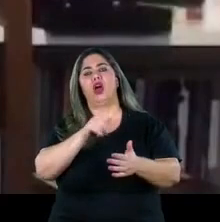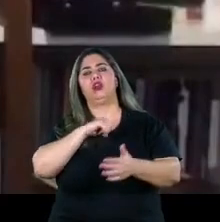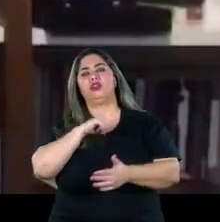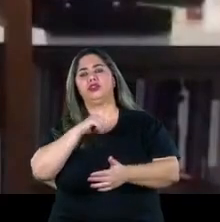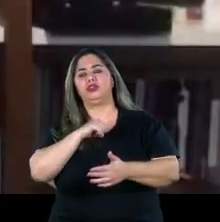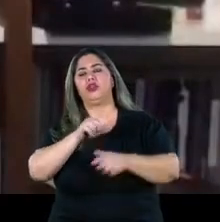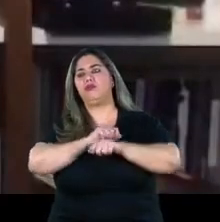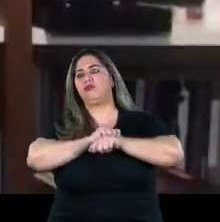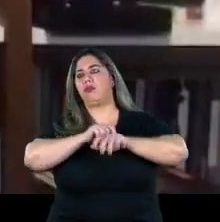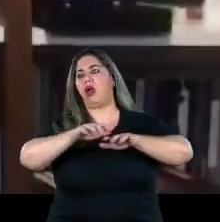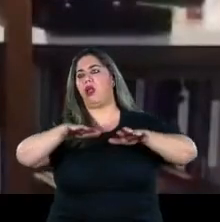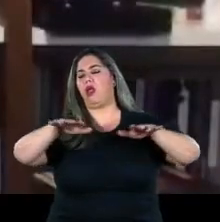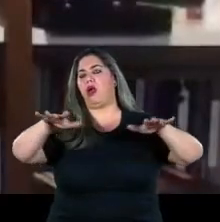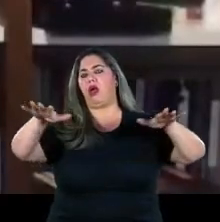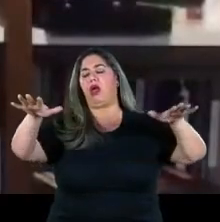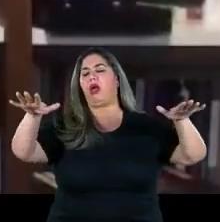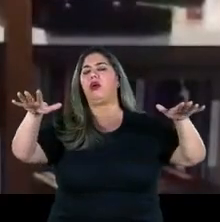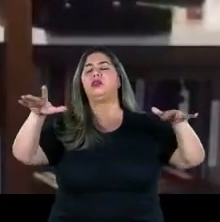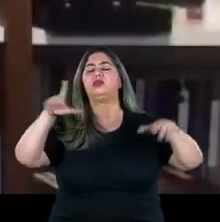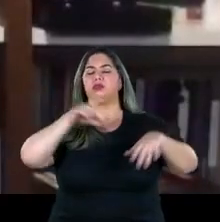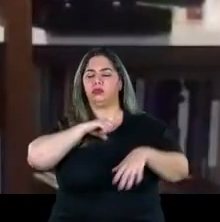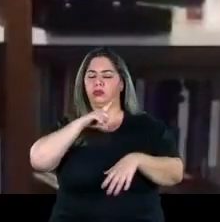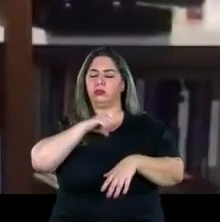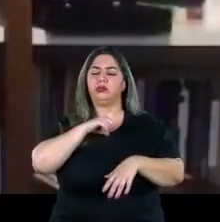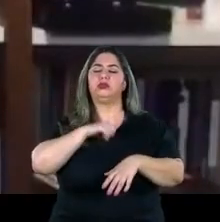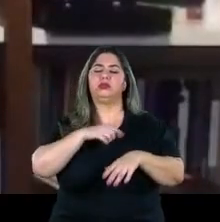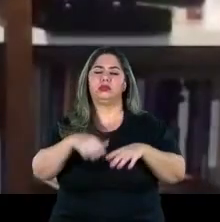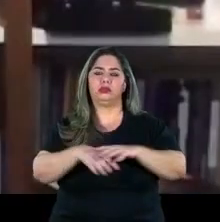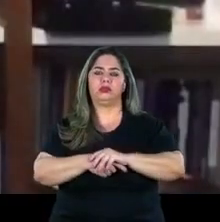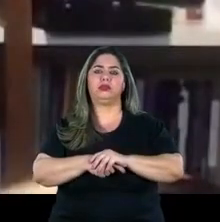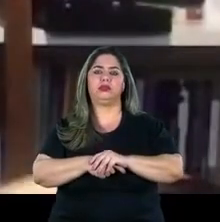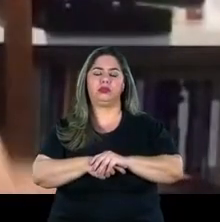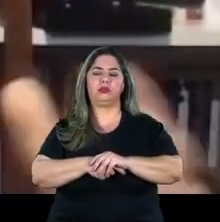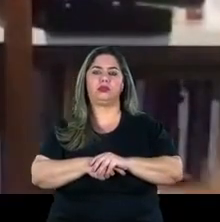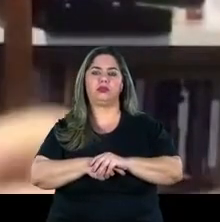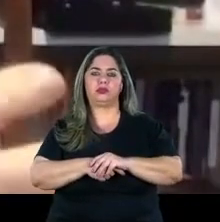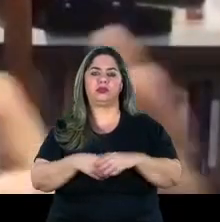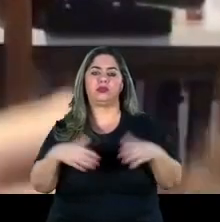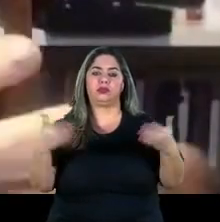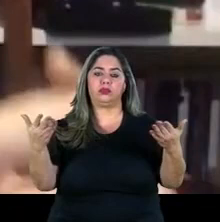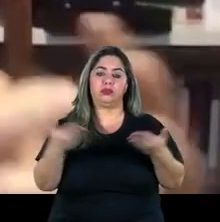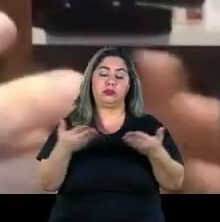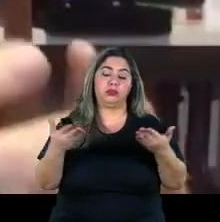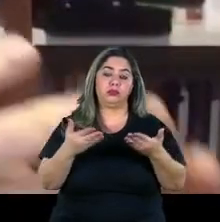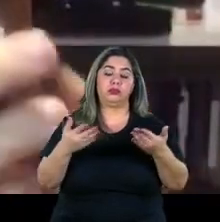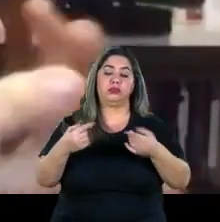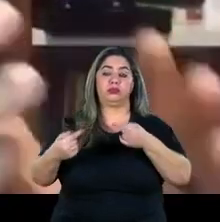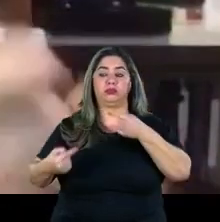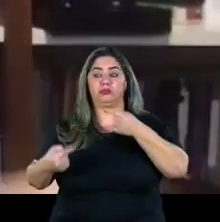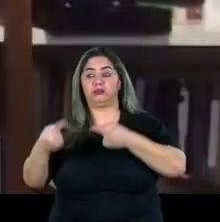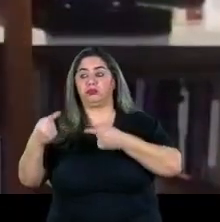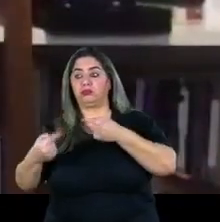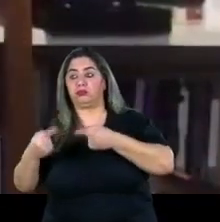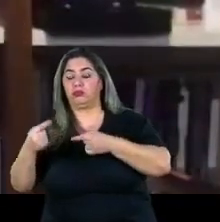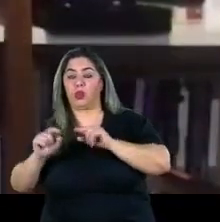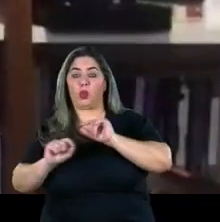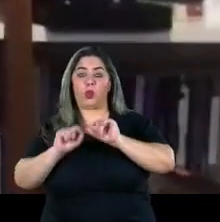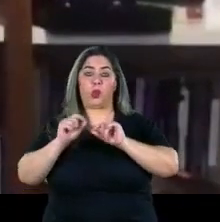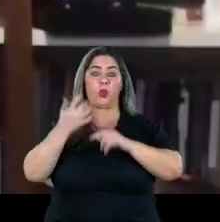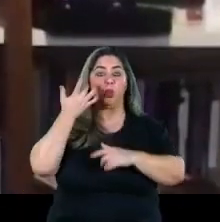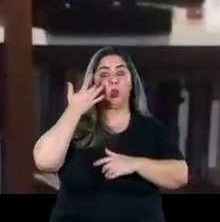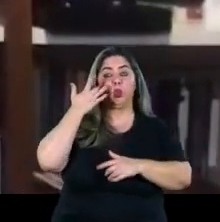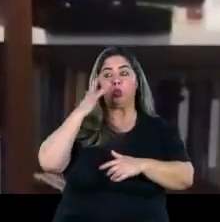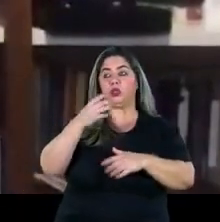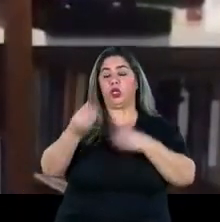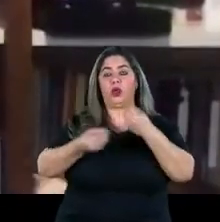espalhou de maneira tão ampla e profunda com o governo Lula e que agora se discute exatamente não sei quais